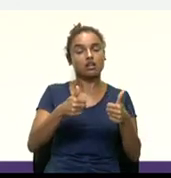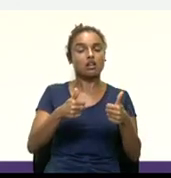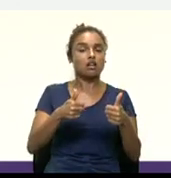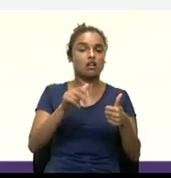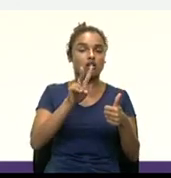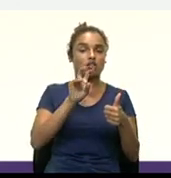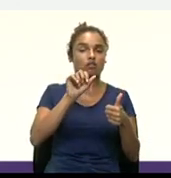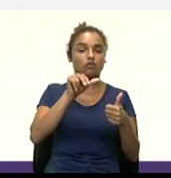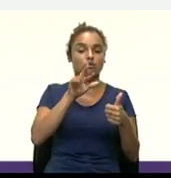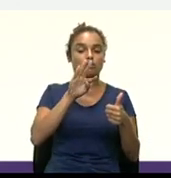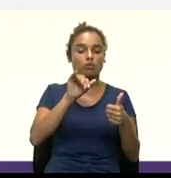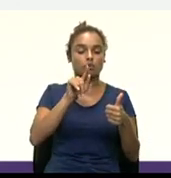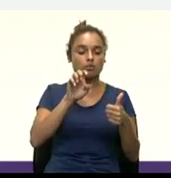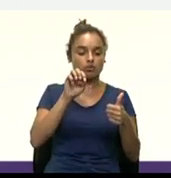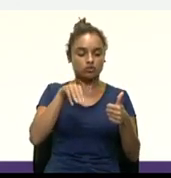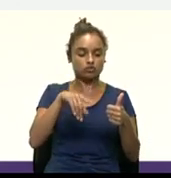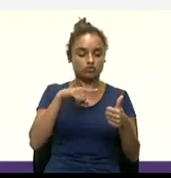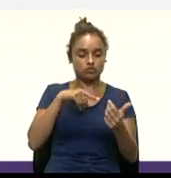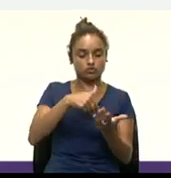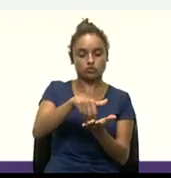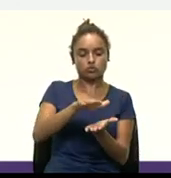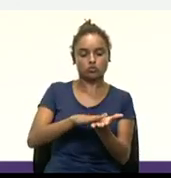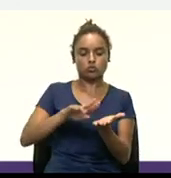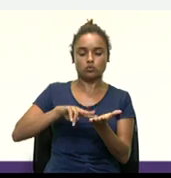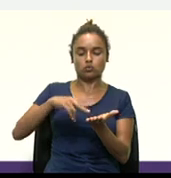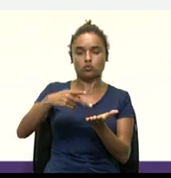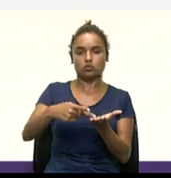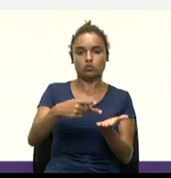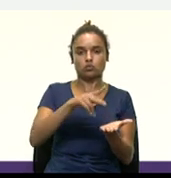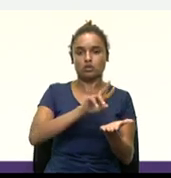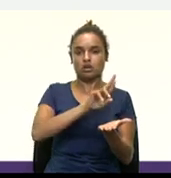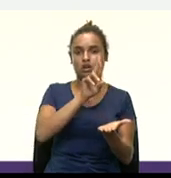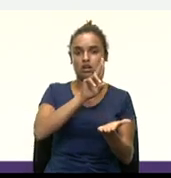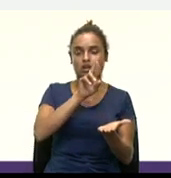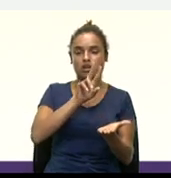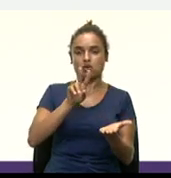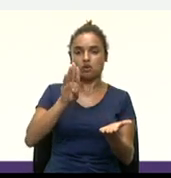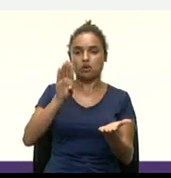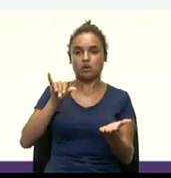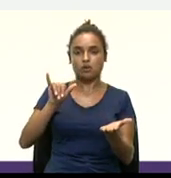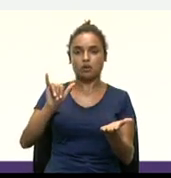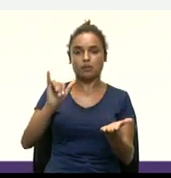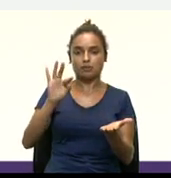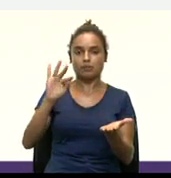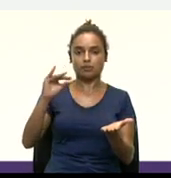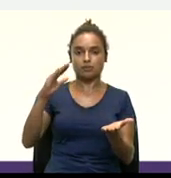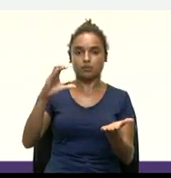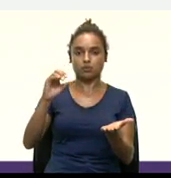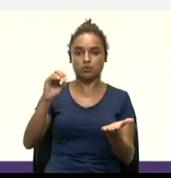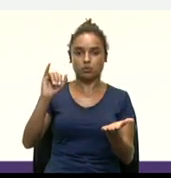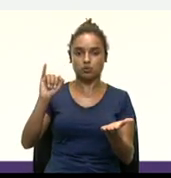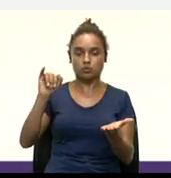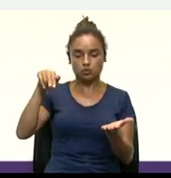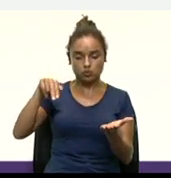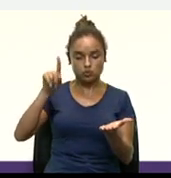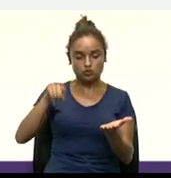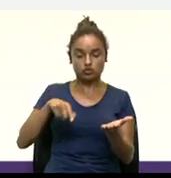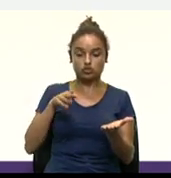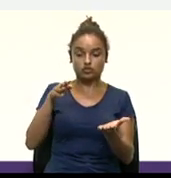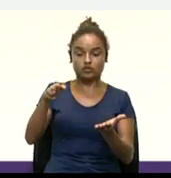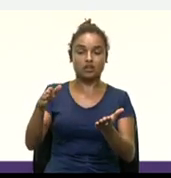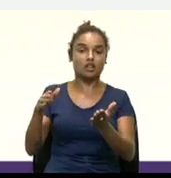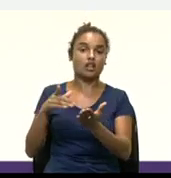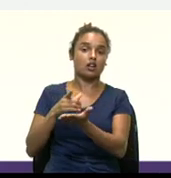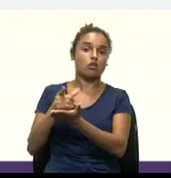a questão da taxa de conversão do real para o bitcoin, né? Que é caso você vá lá na casa do câmbio. Então,